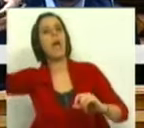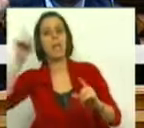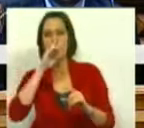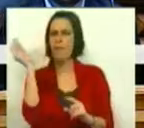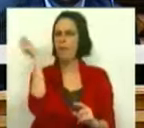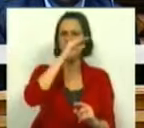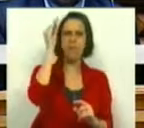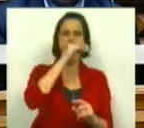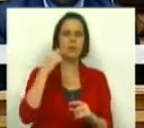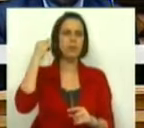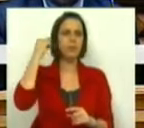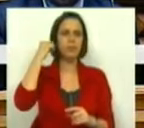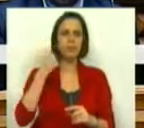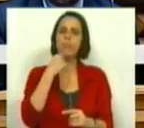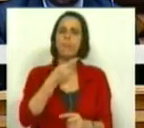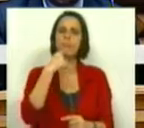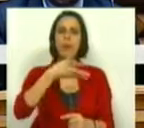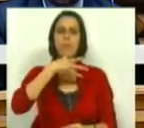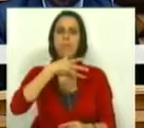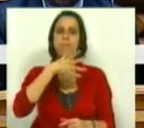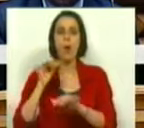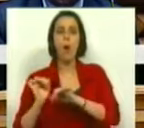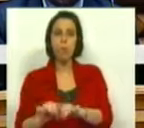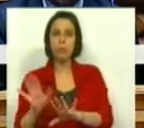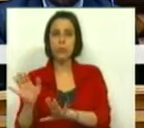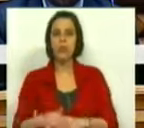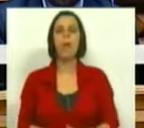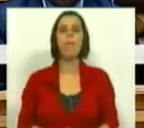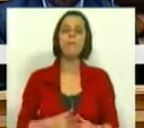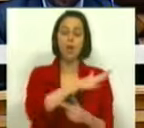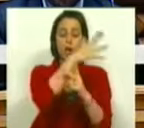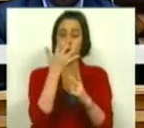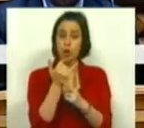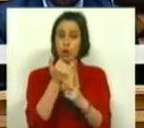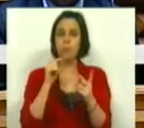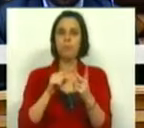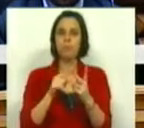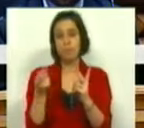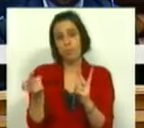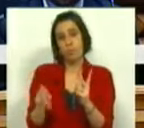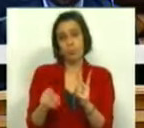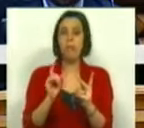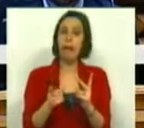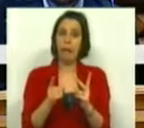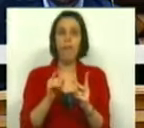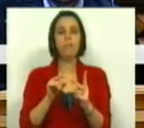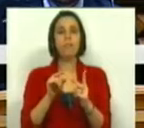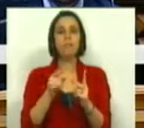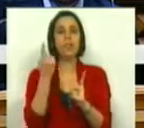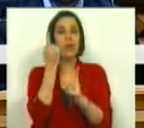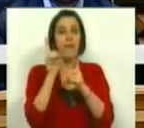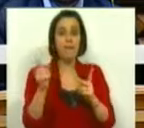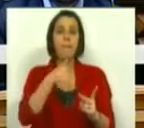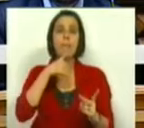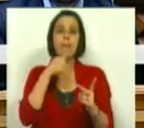como falsamente tem sido aventado pelo discurso da oposição. Em segundo lugar, e decorrendo exatamente deste caráter